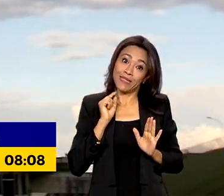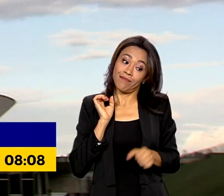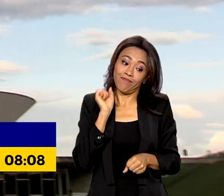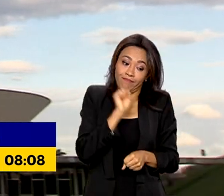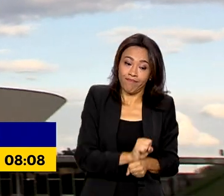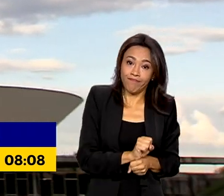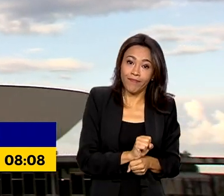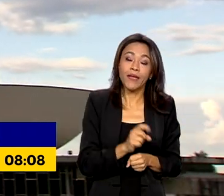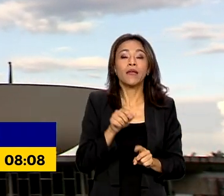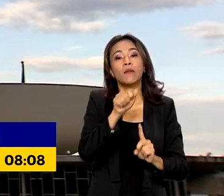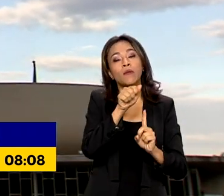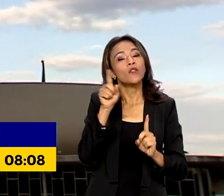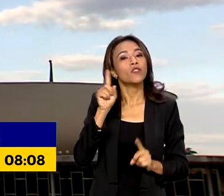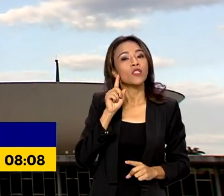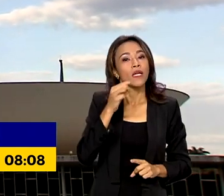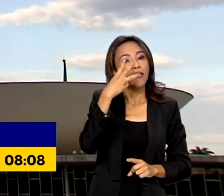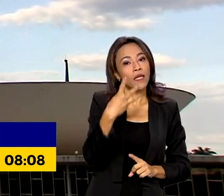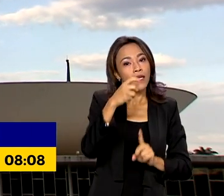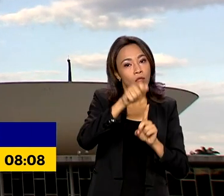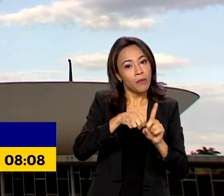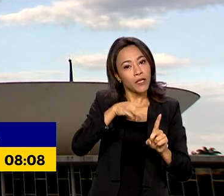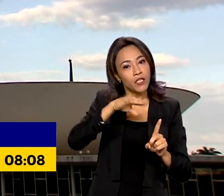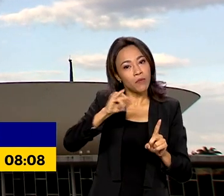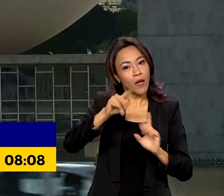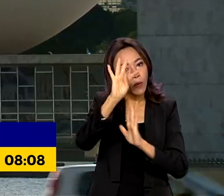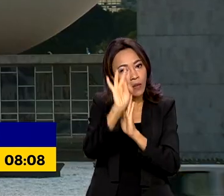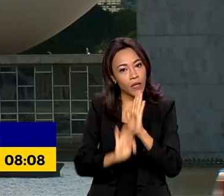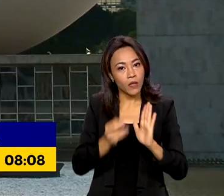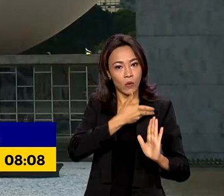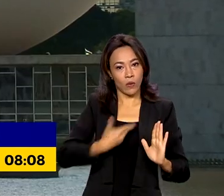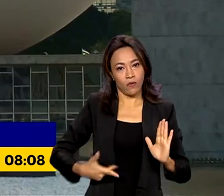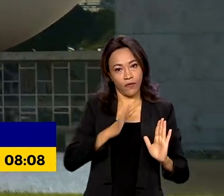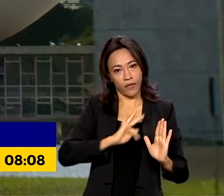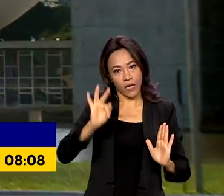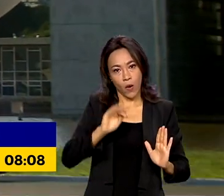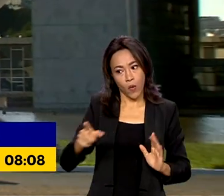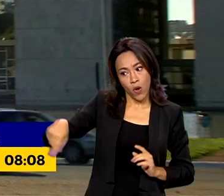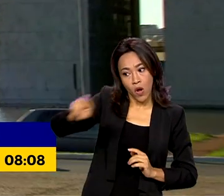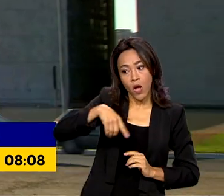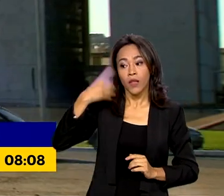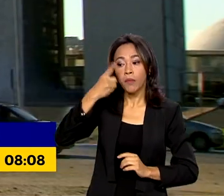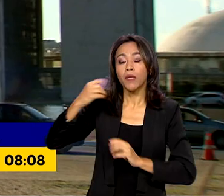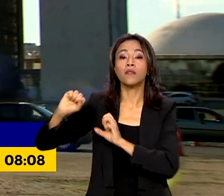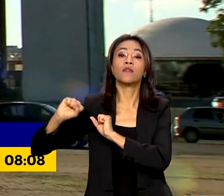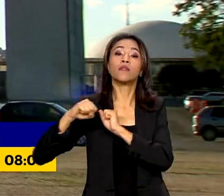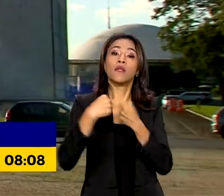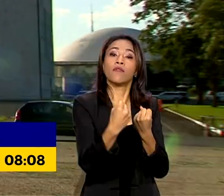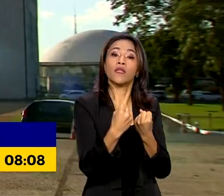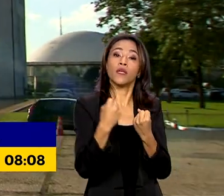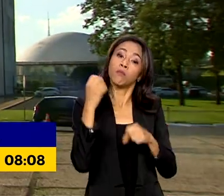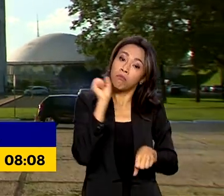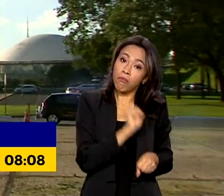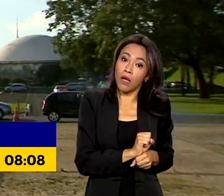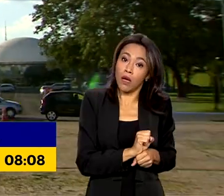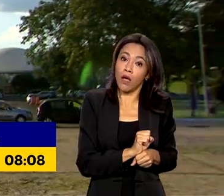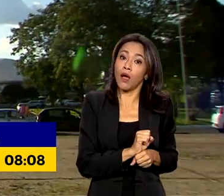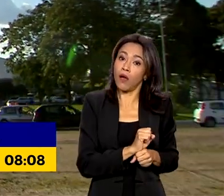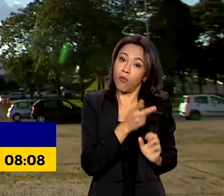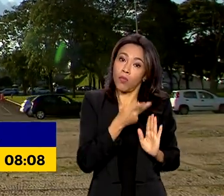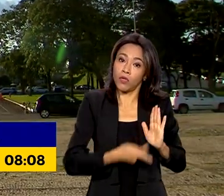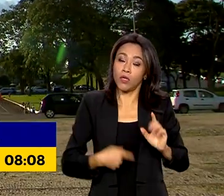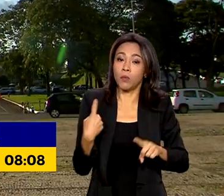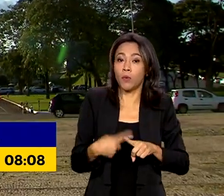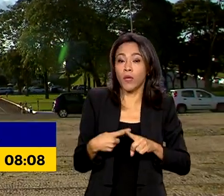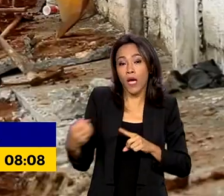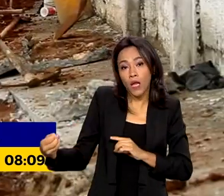em 3 de maio o texto do governo federal. Deputados defenderam na época a suspensão, já que a nova